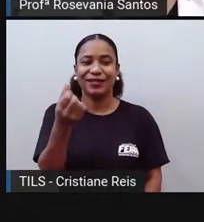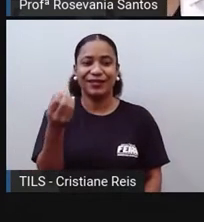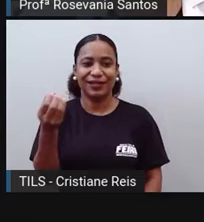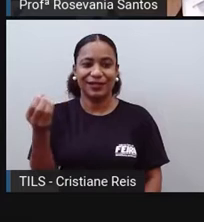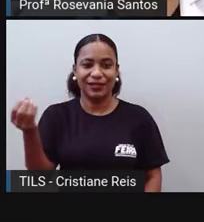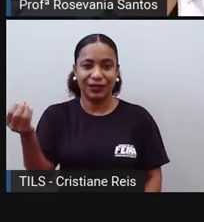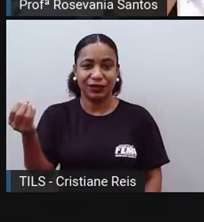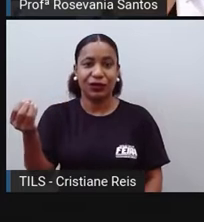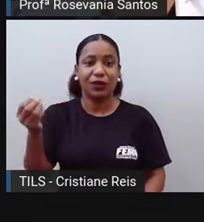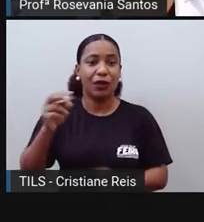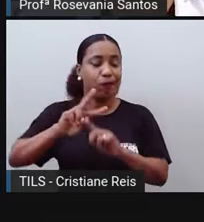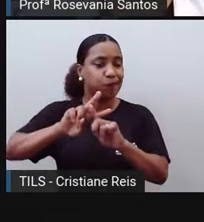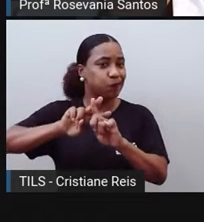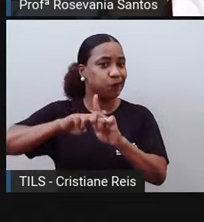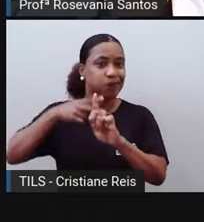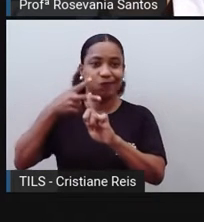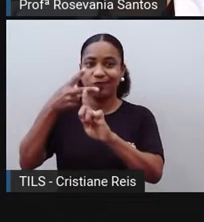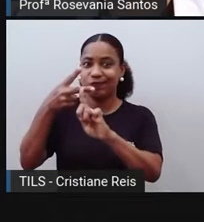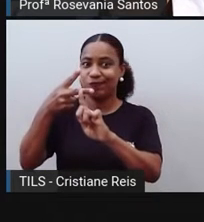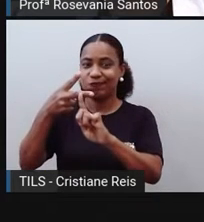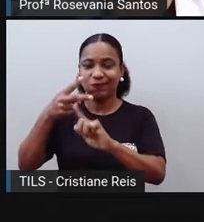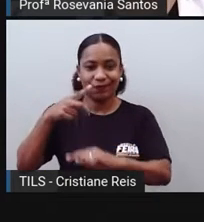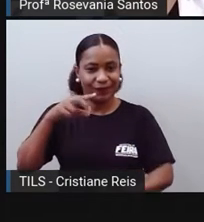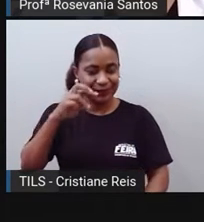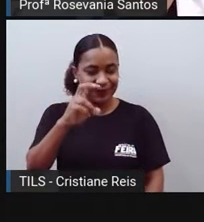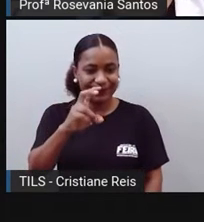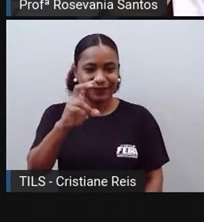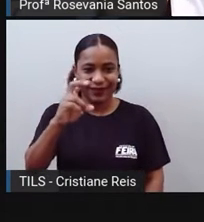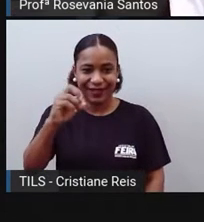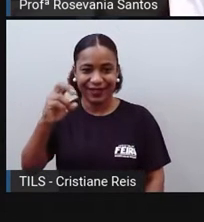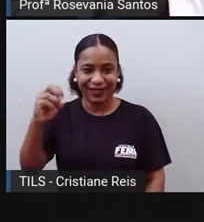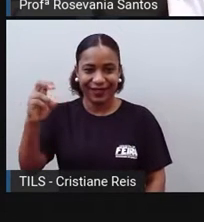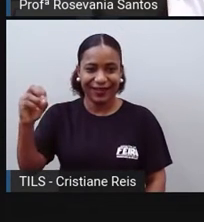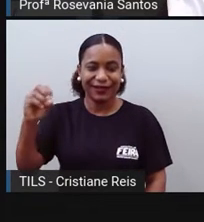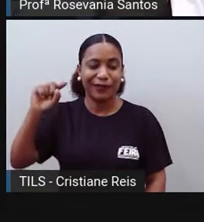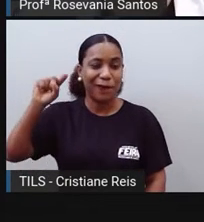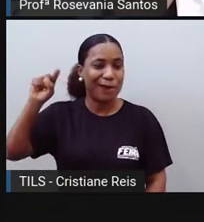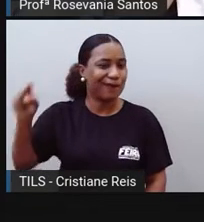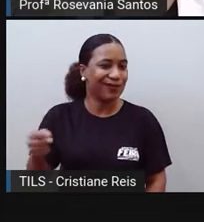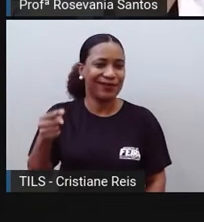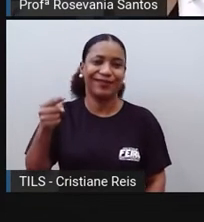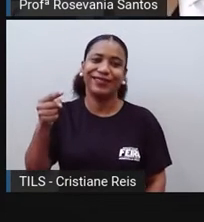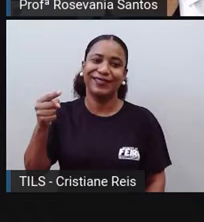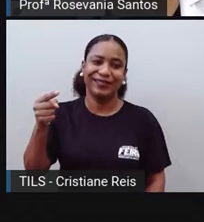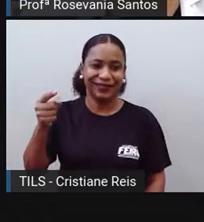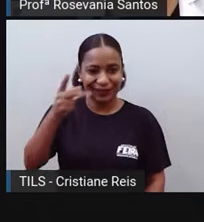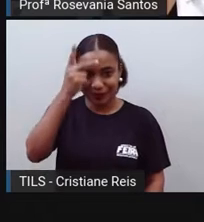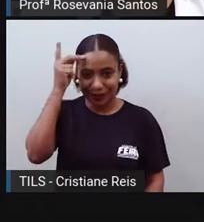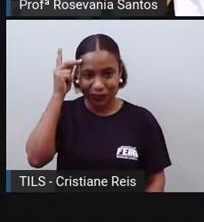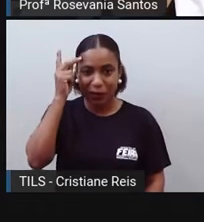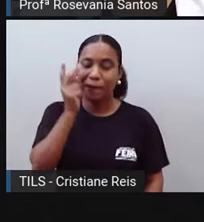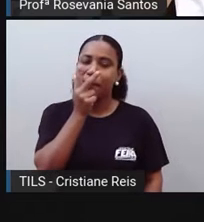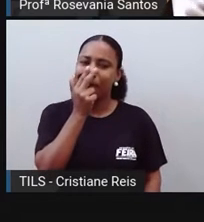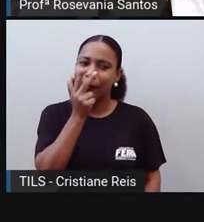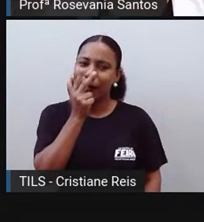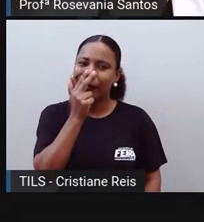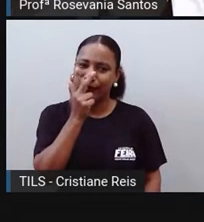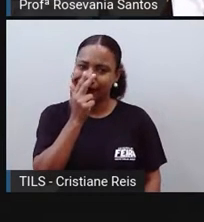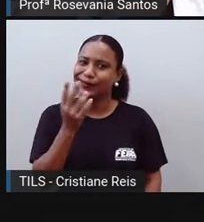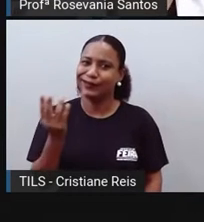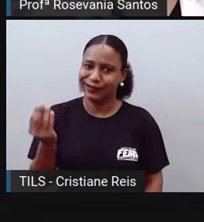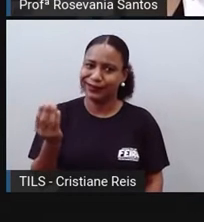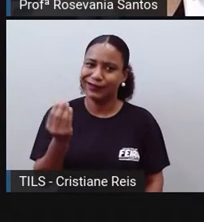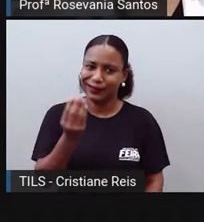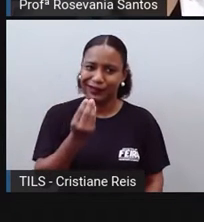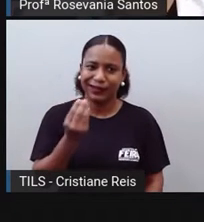dobramos essa população. Fomos para 500 milhões de habitantes. Parece muito, não é? Mas só que, de